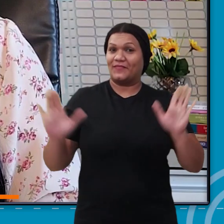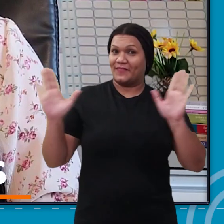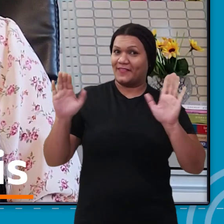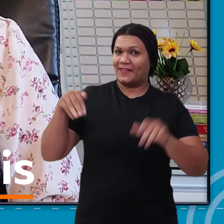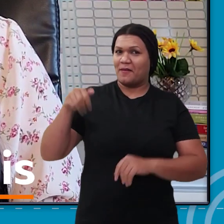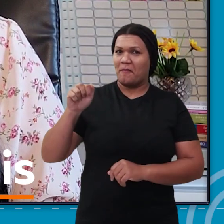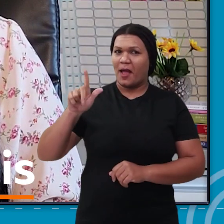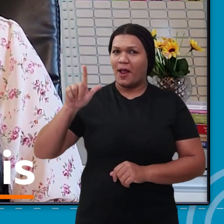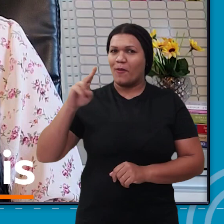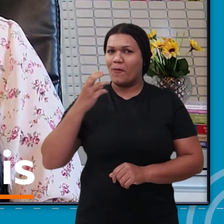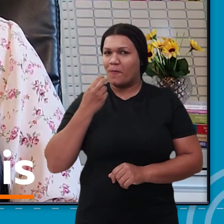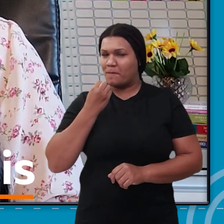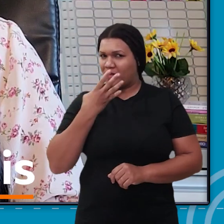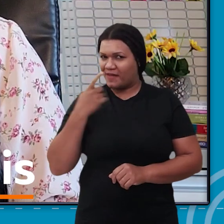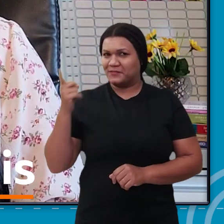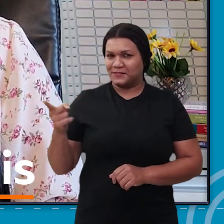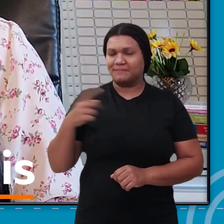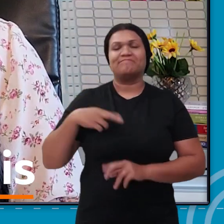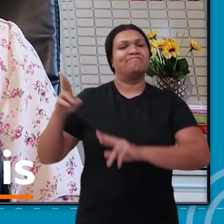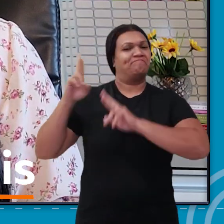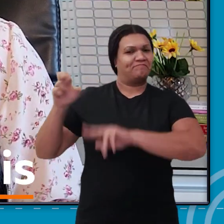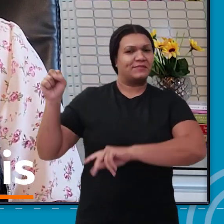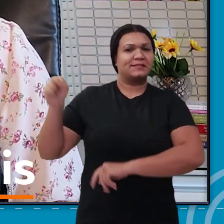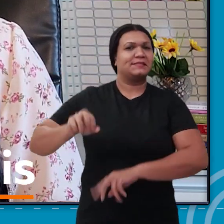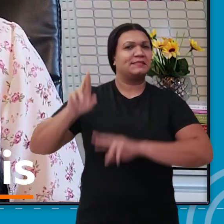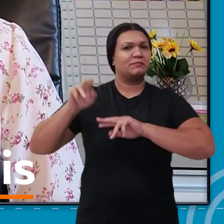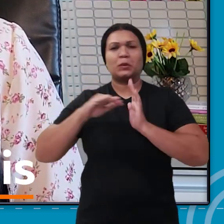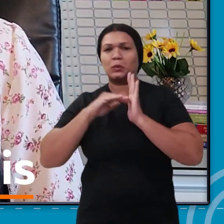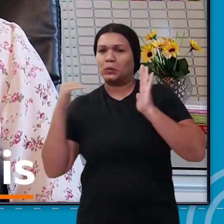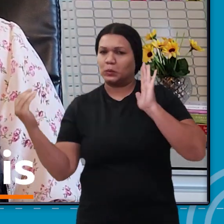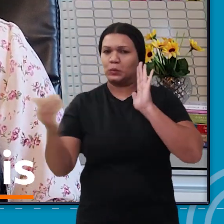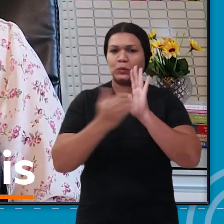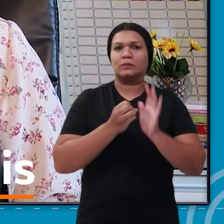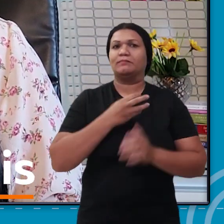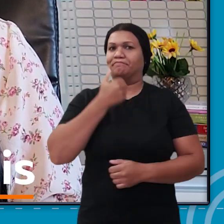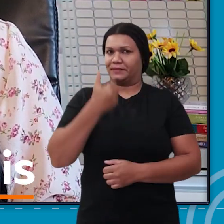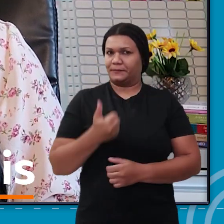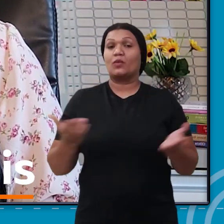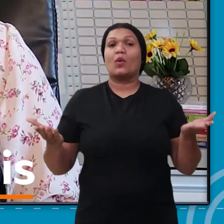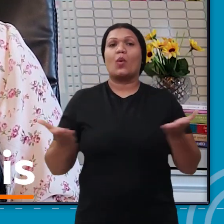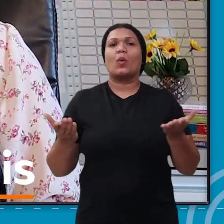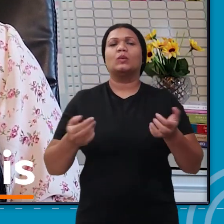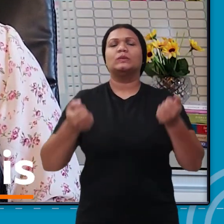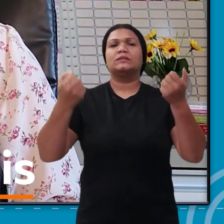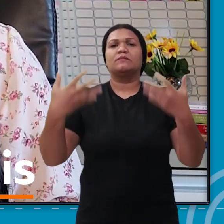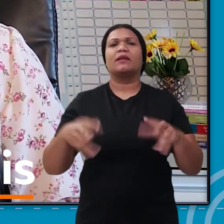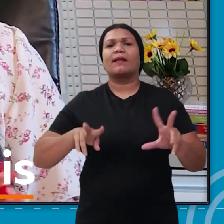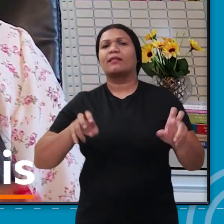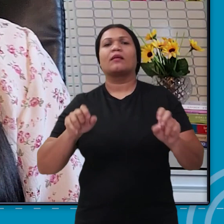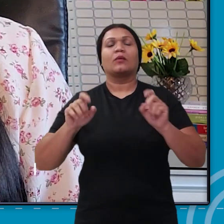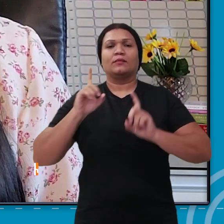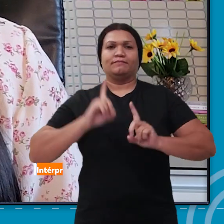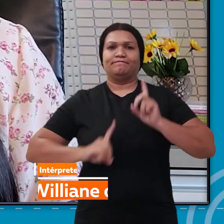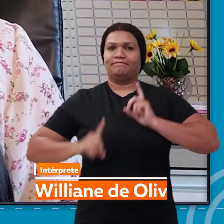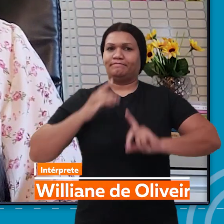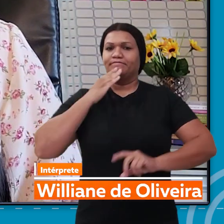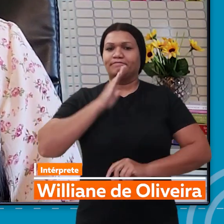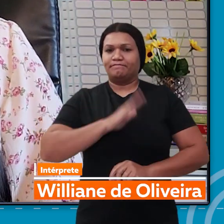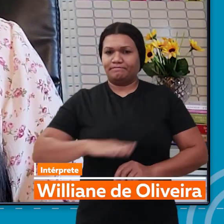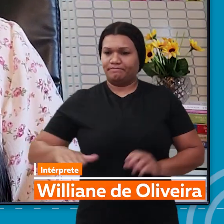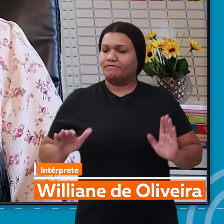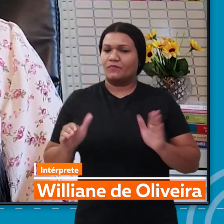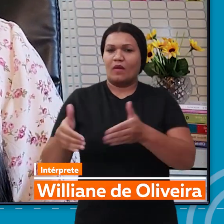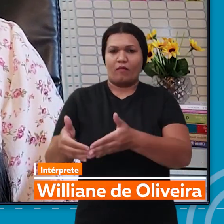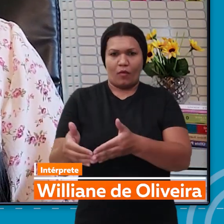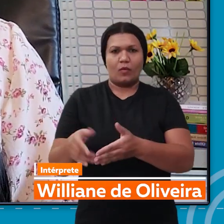Oi, Malu, tudo bem com você? Espero que sim, espero que esteja tudo bem com todos. Falando hoje sobre a depressão infantil.